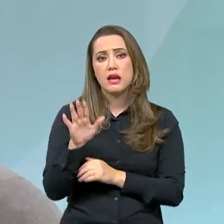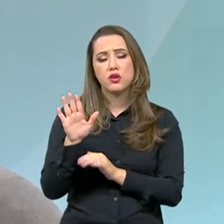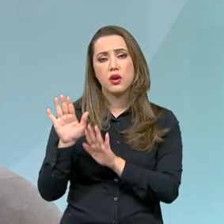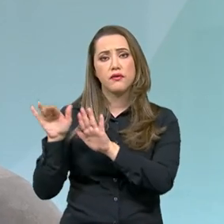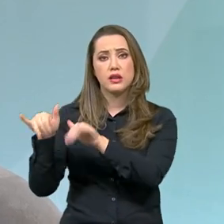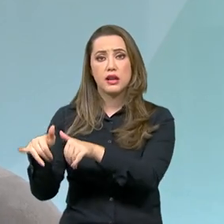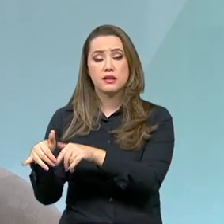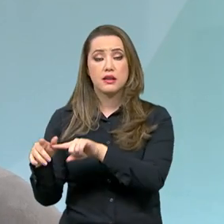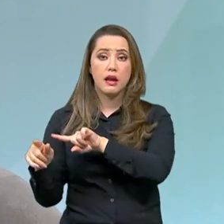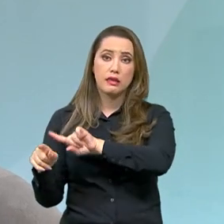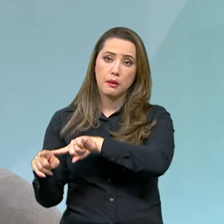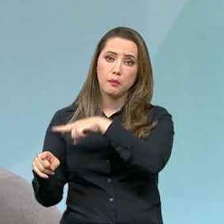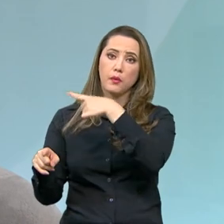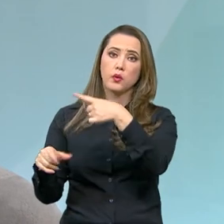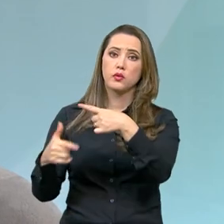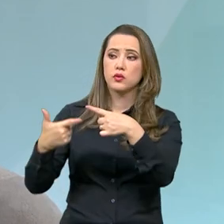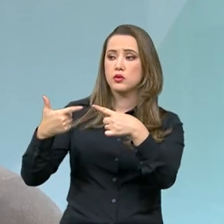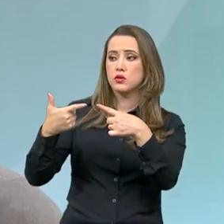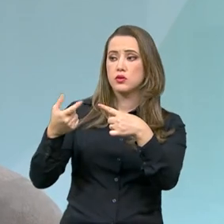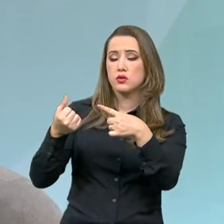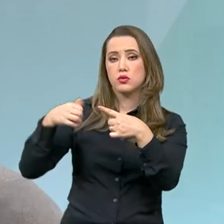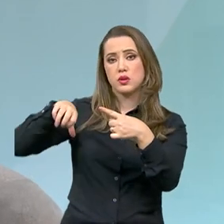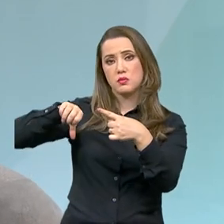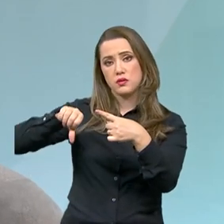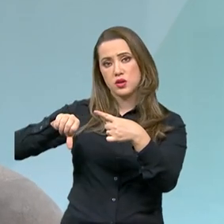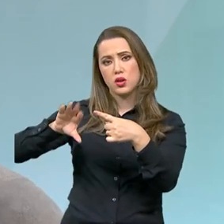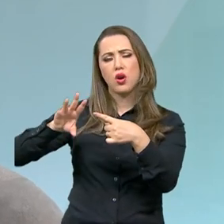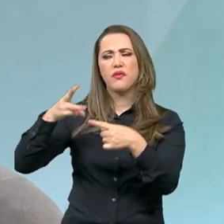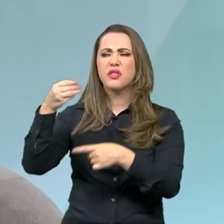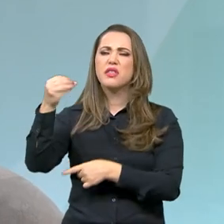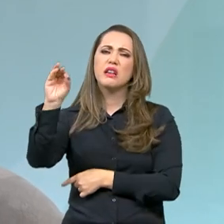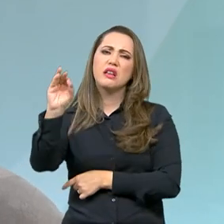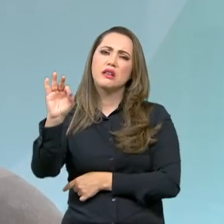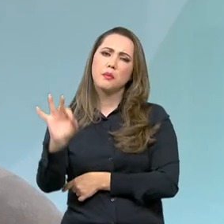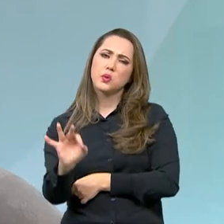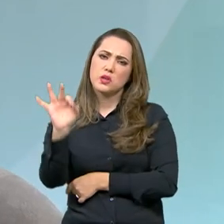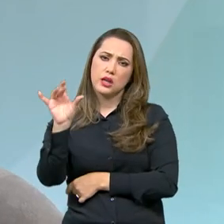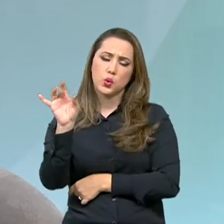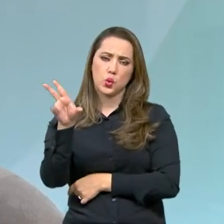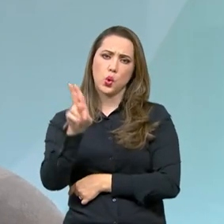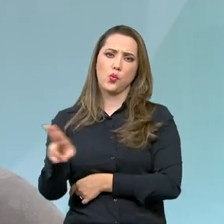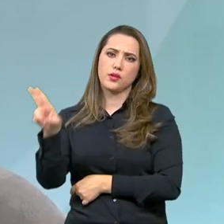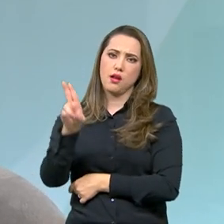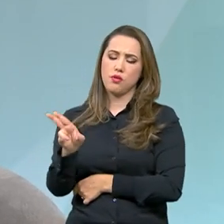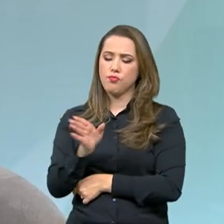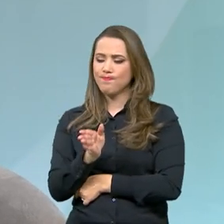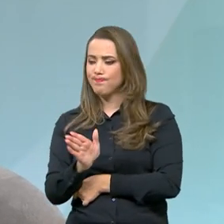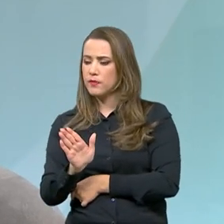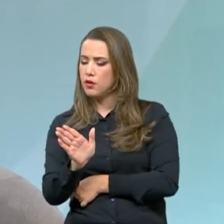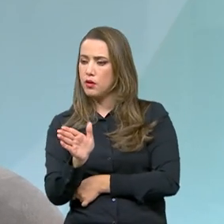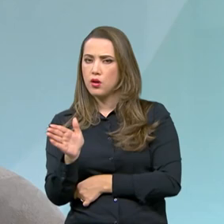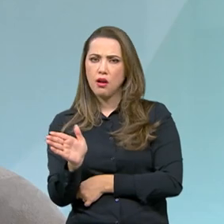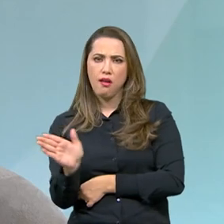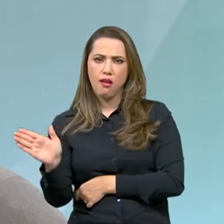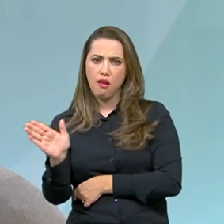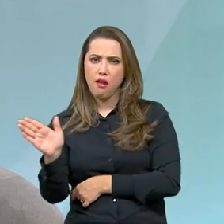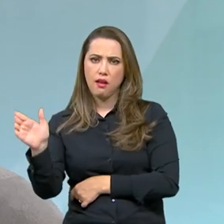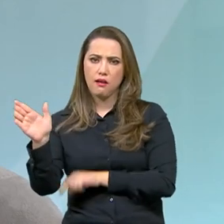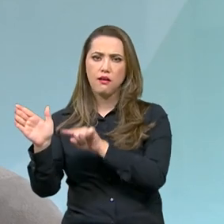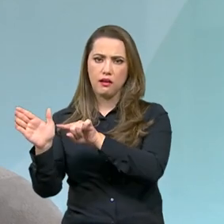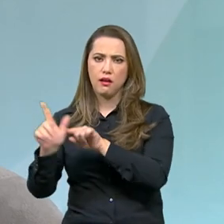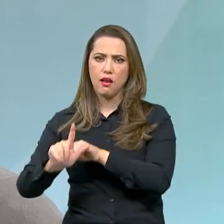em 2019 ele estava 30, 35% operacional. Então, o Ministério do Desenvolvimento Regional, ele fez as